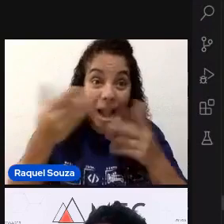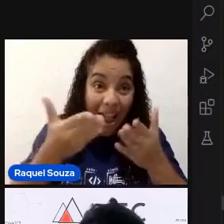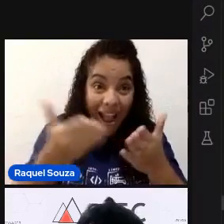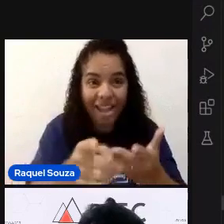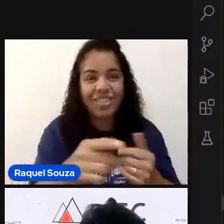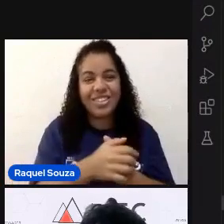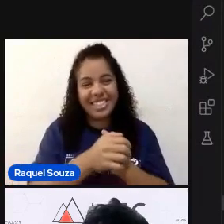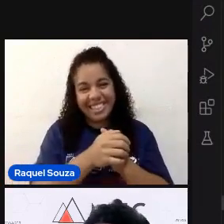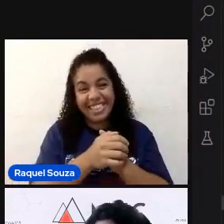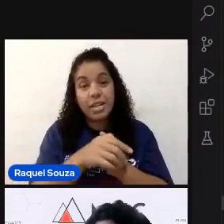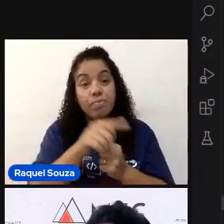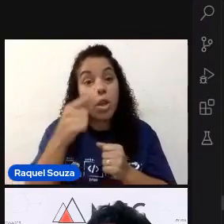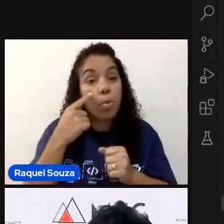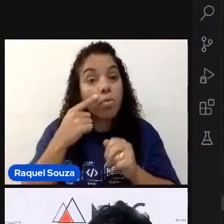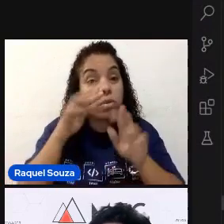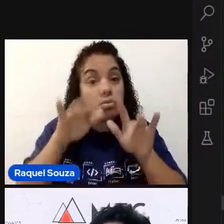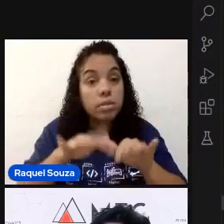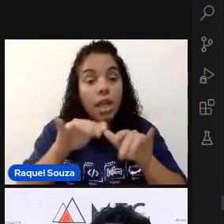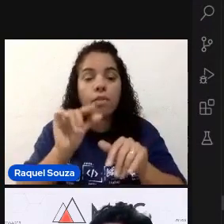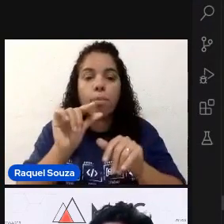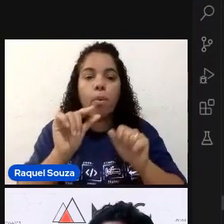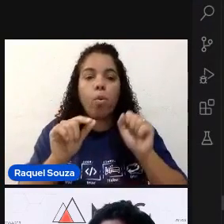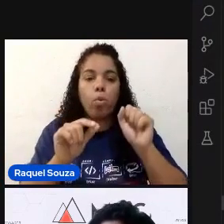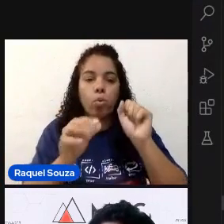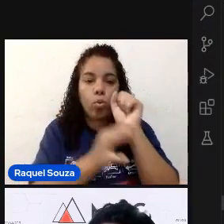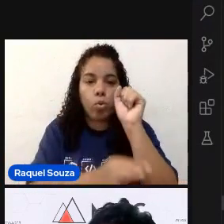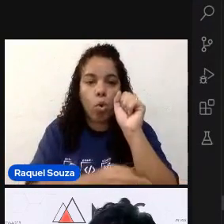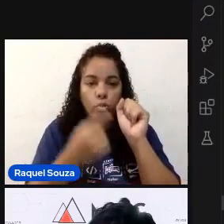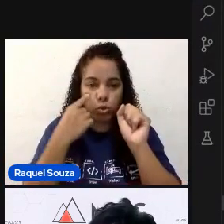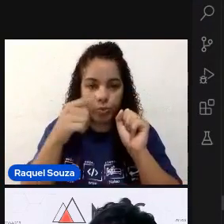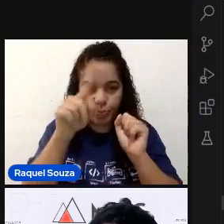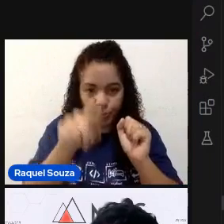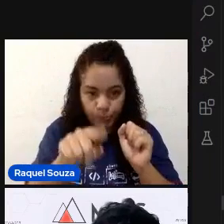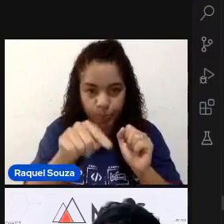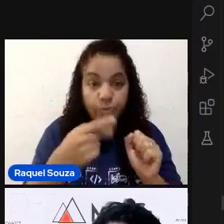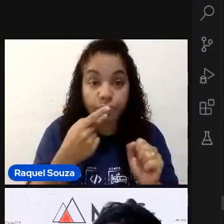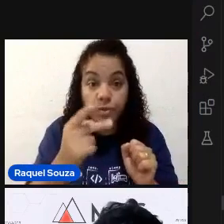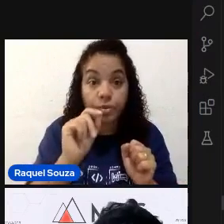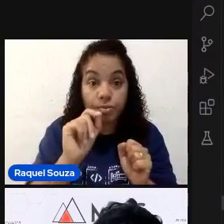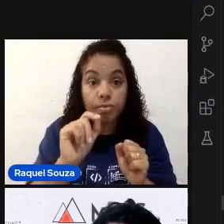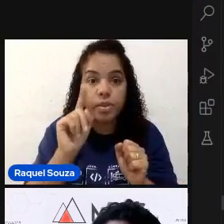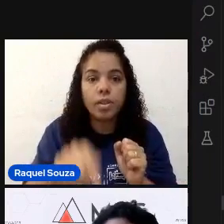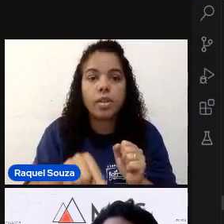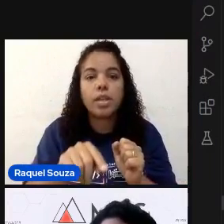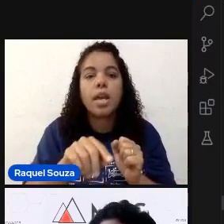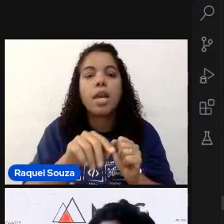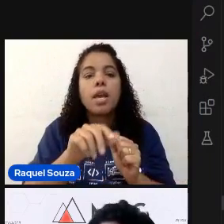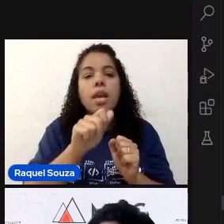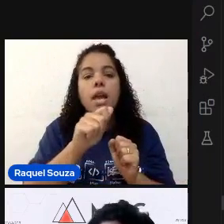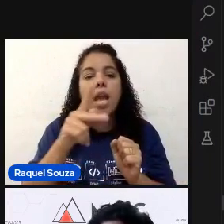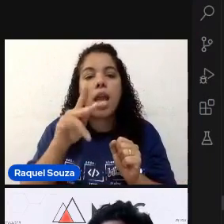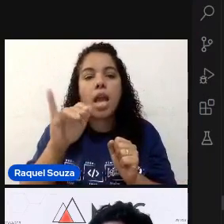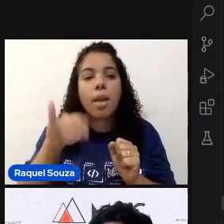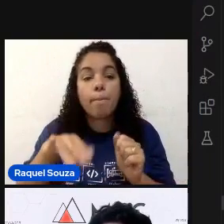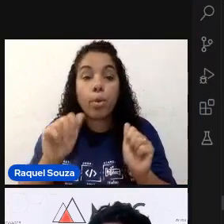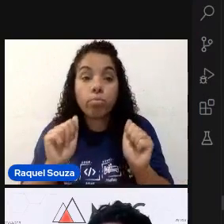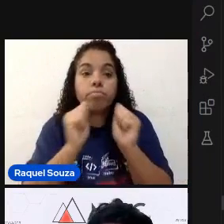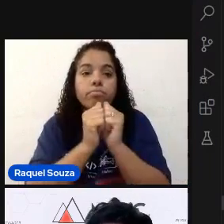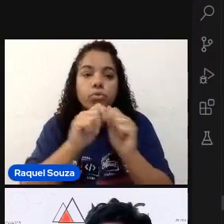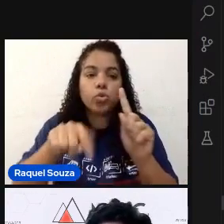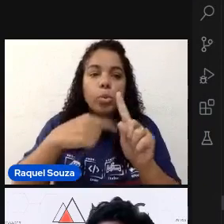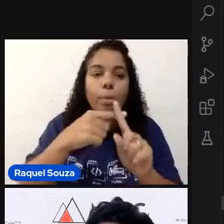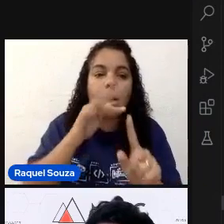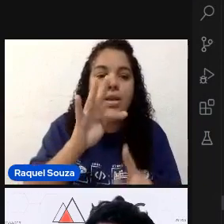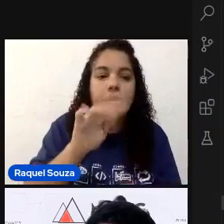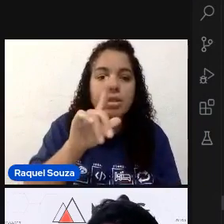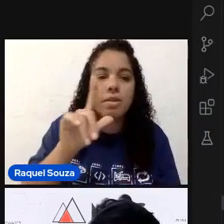Mas escrevendo um pouco do código, tá? Então, a gente está falando agora sobre o Appium. Junto com o Flutter. Então,